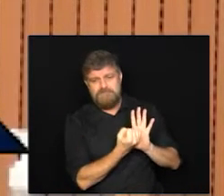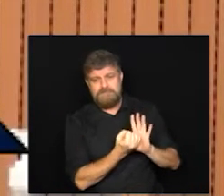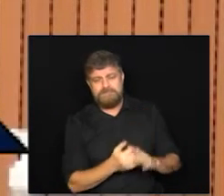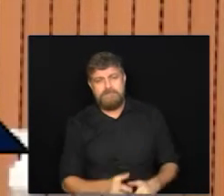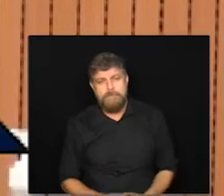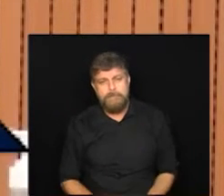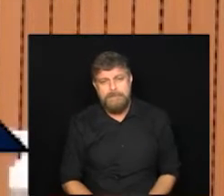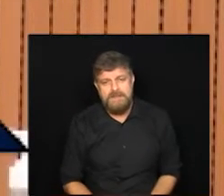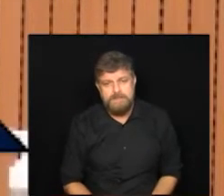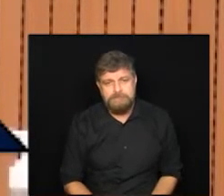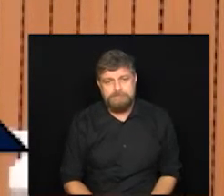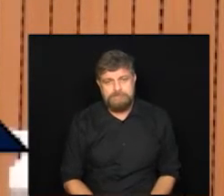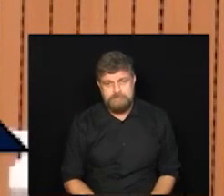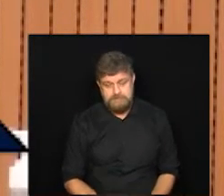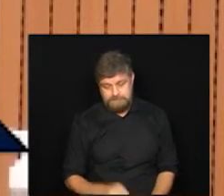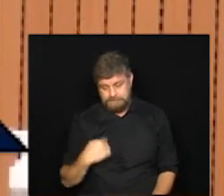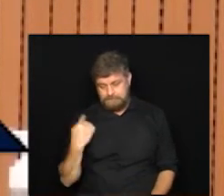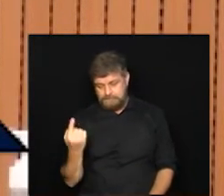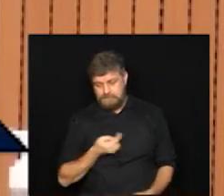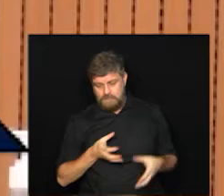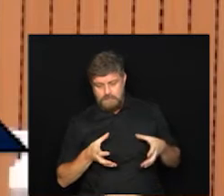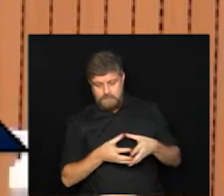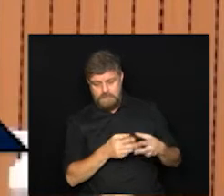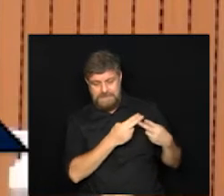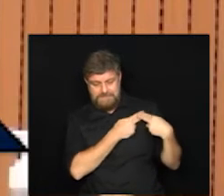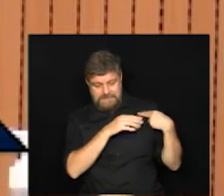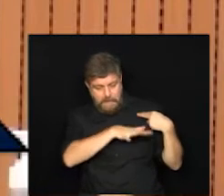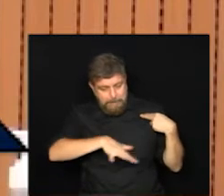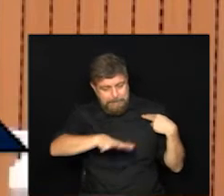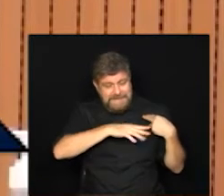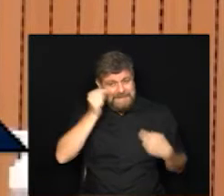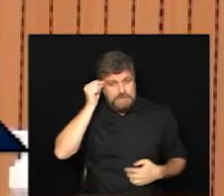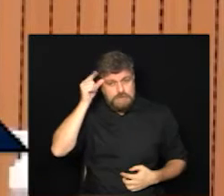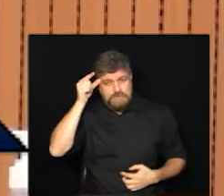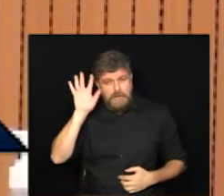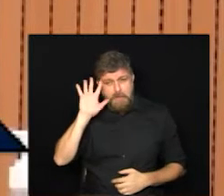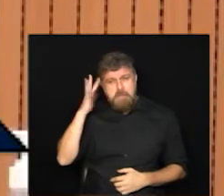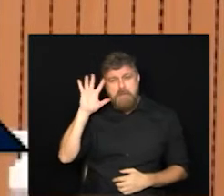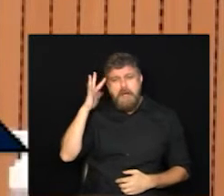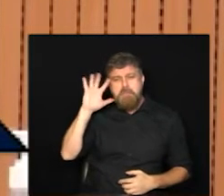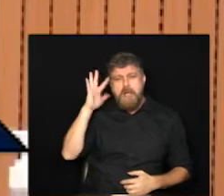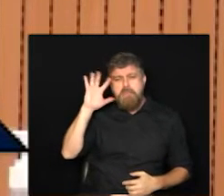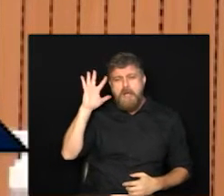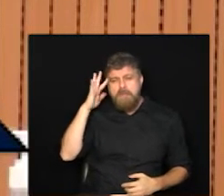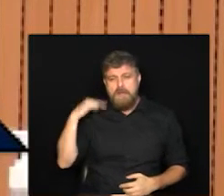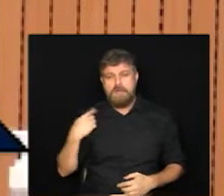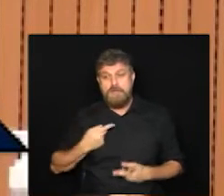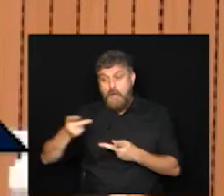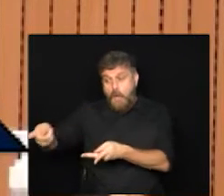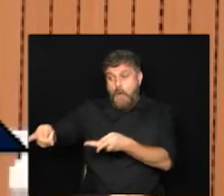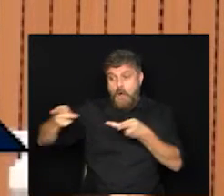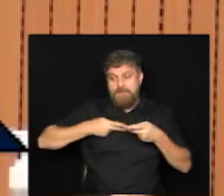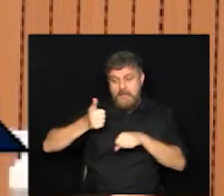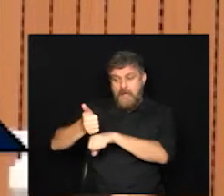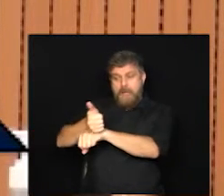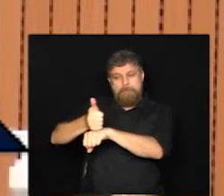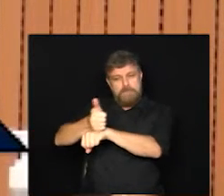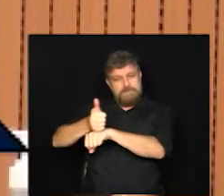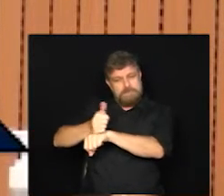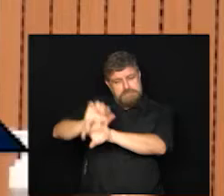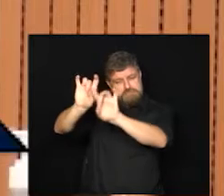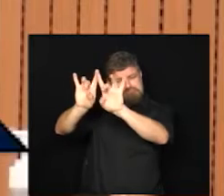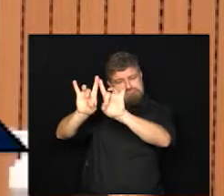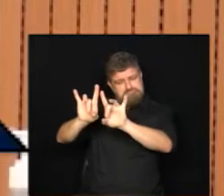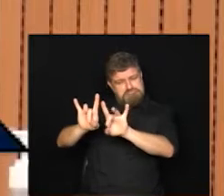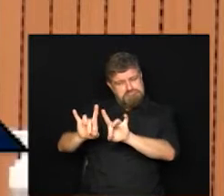nossa cidade, nós da Comissão de Cultura decidimos convidar especialistas,